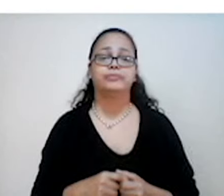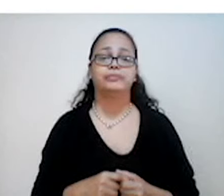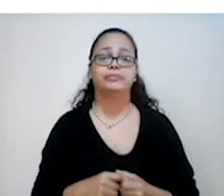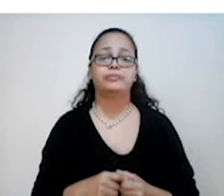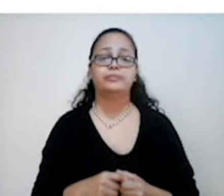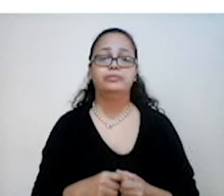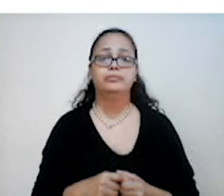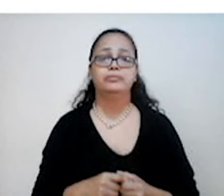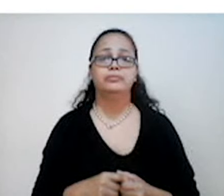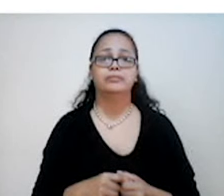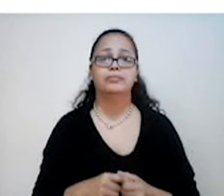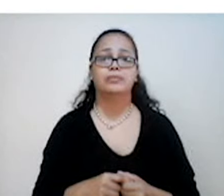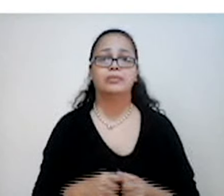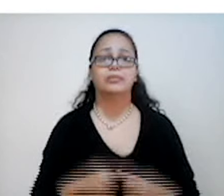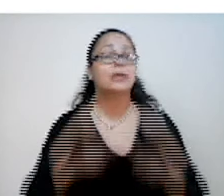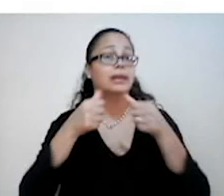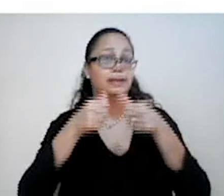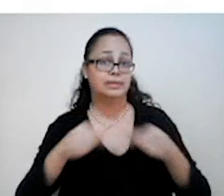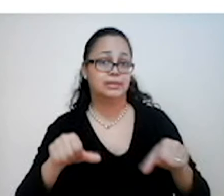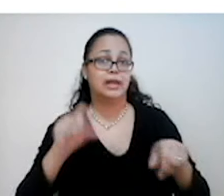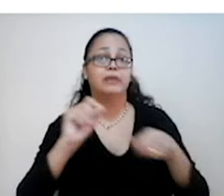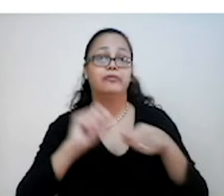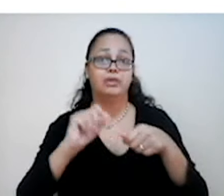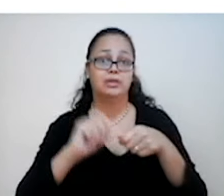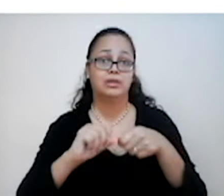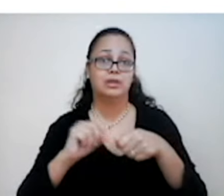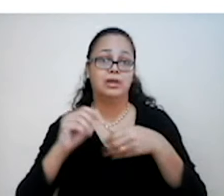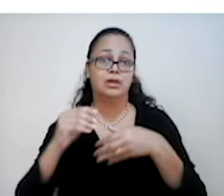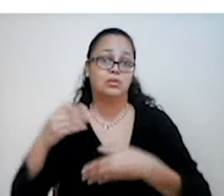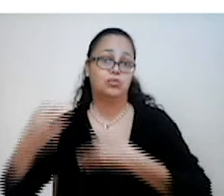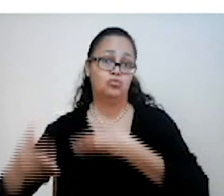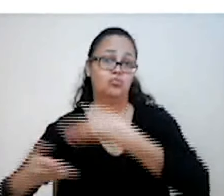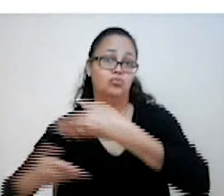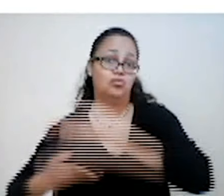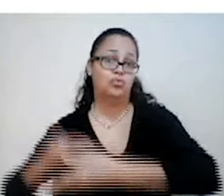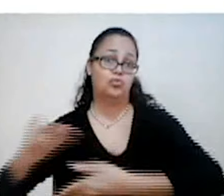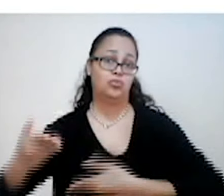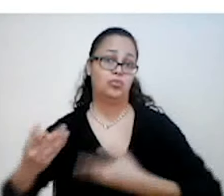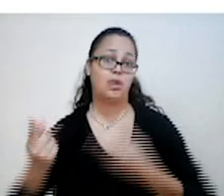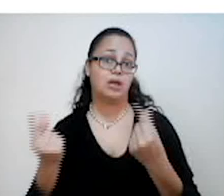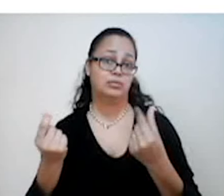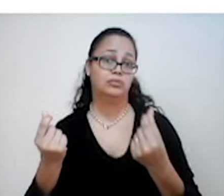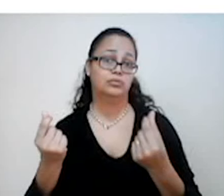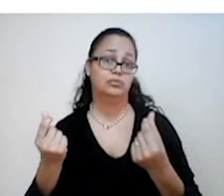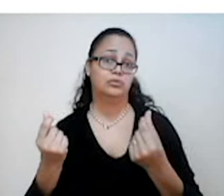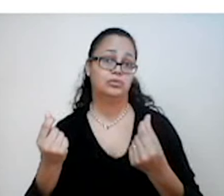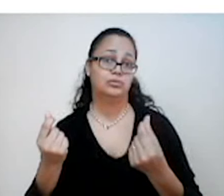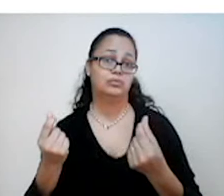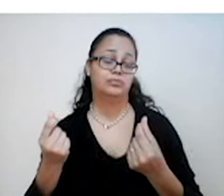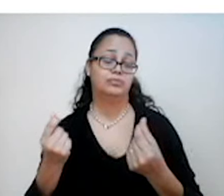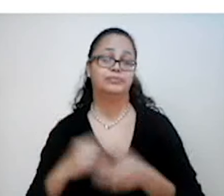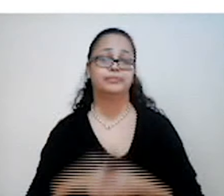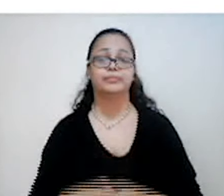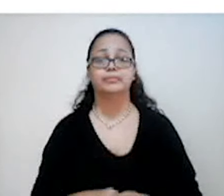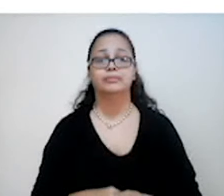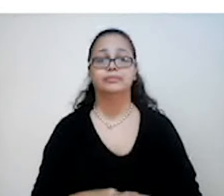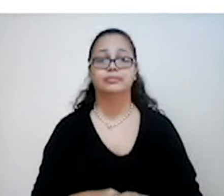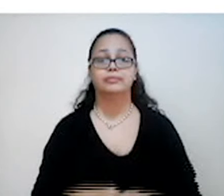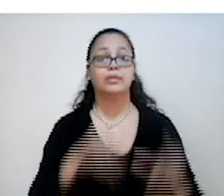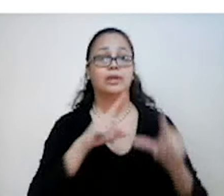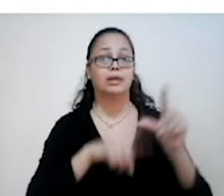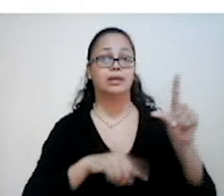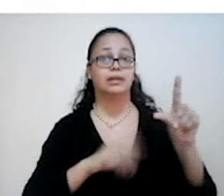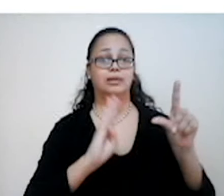ele está fazendo um empréstimo, ok? Recebendo um empréstimo dos mercadores.